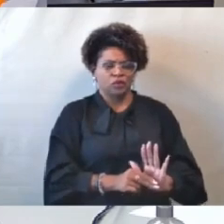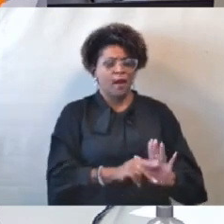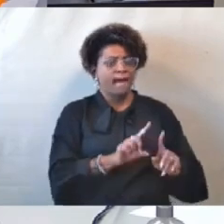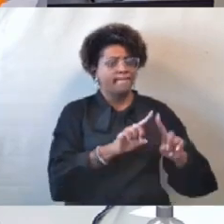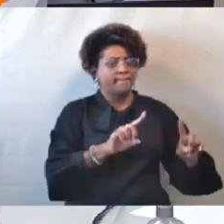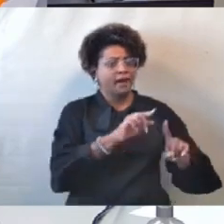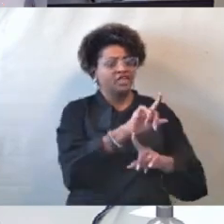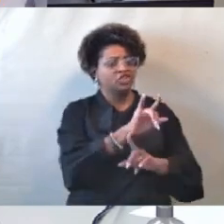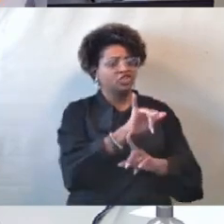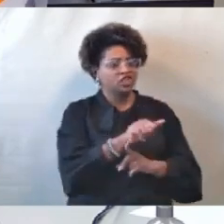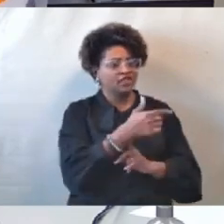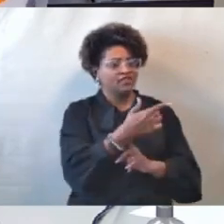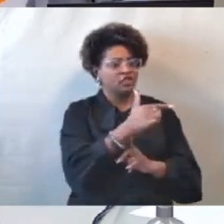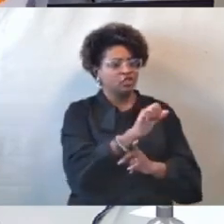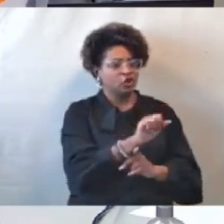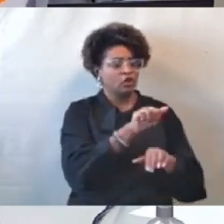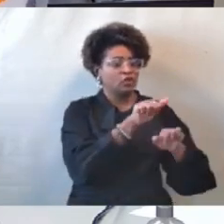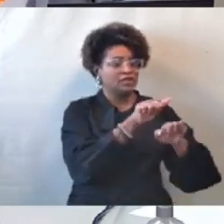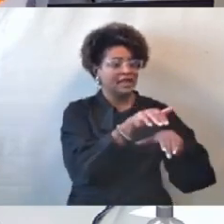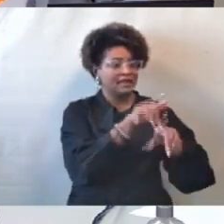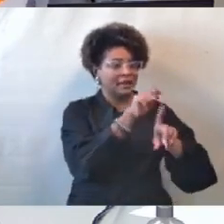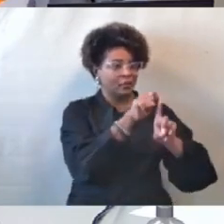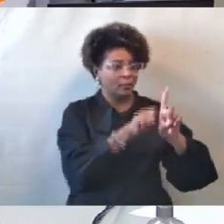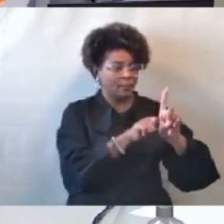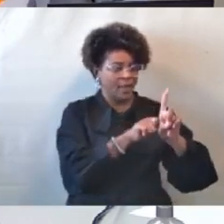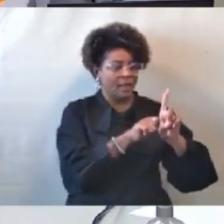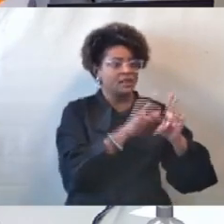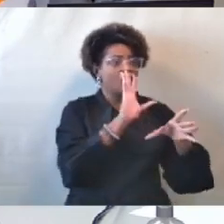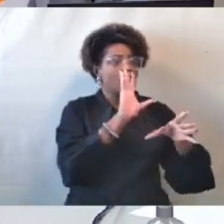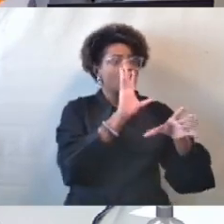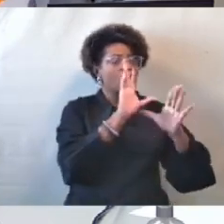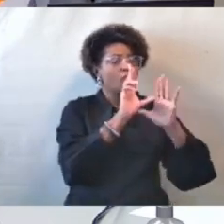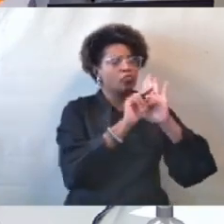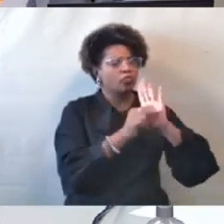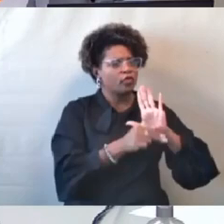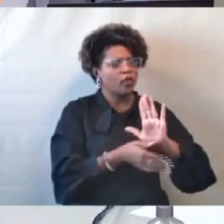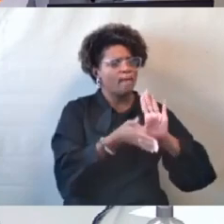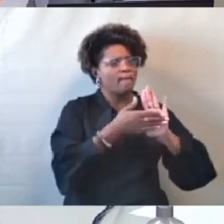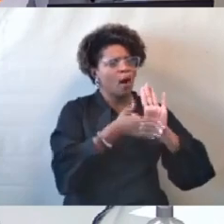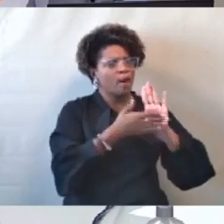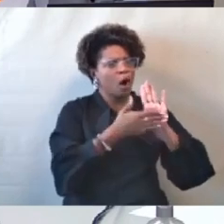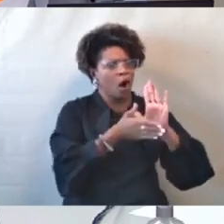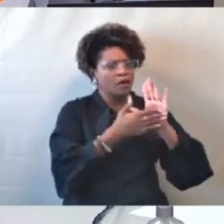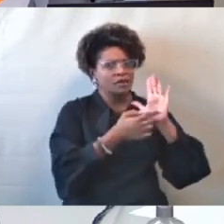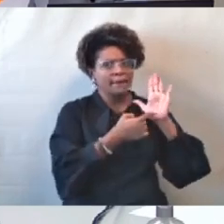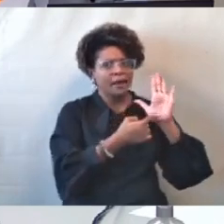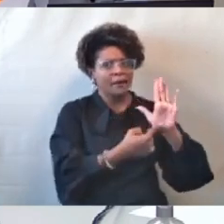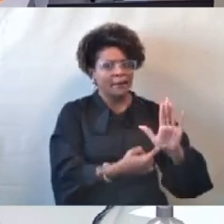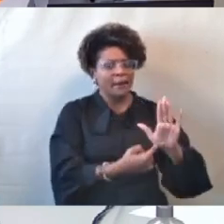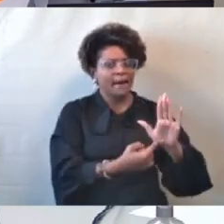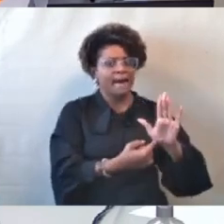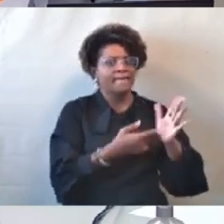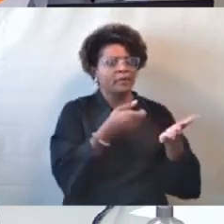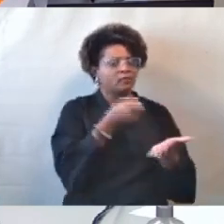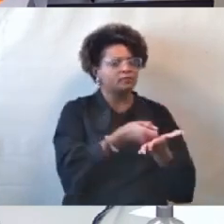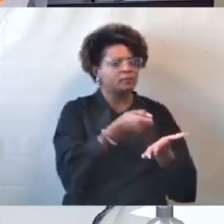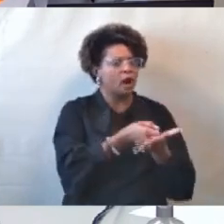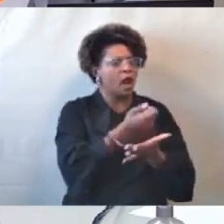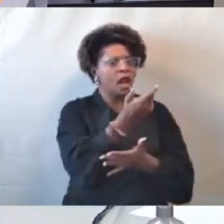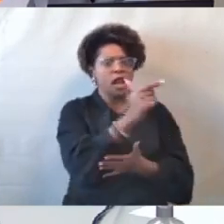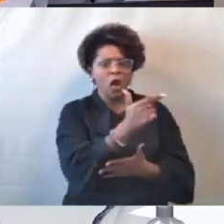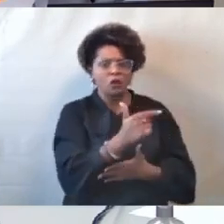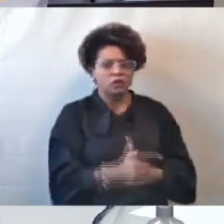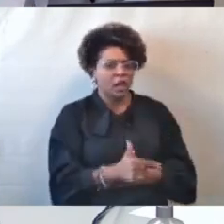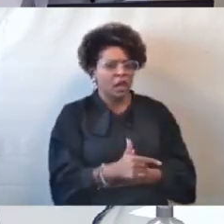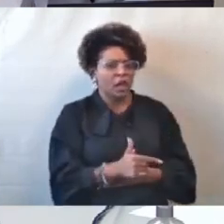setembro, declarando que o conteúdo da proposta apresentada para participar desta inexibilidade de licitação não foi, em toda